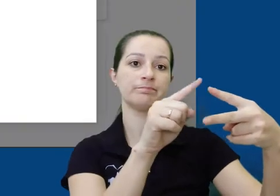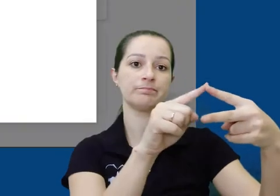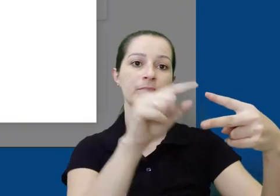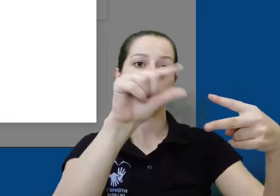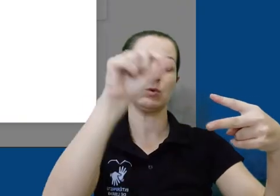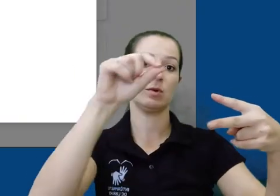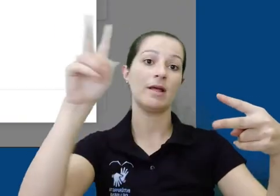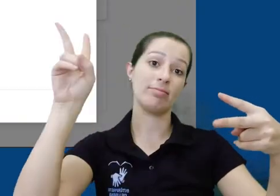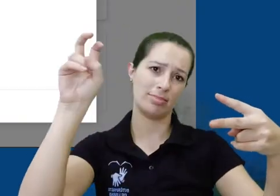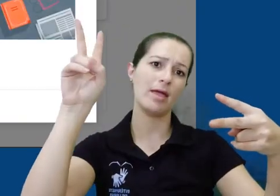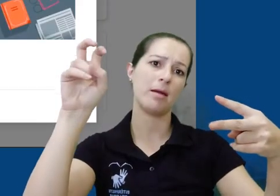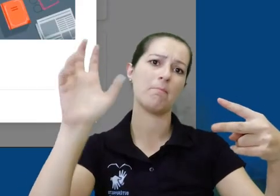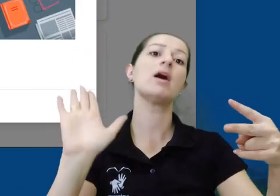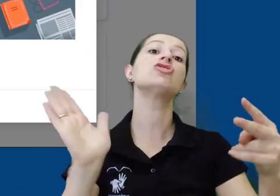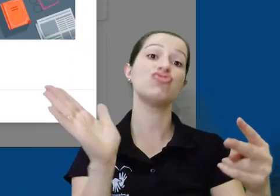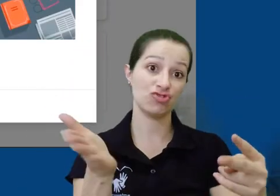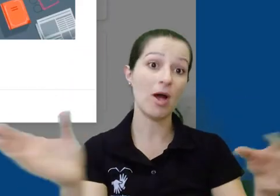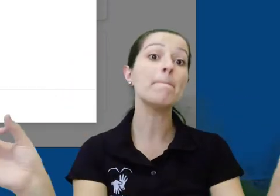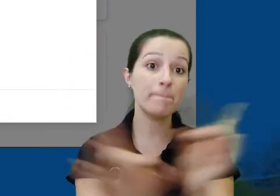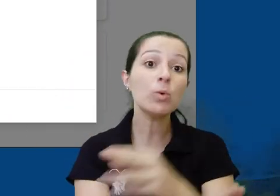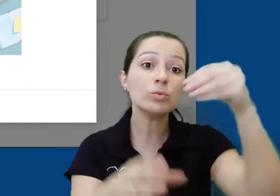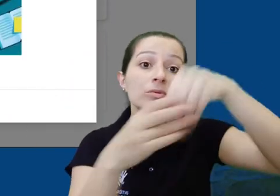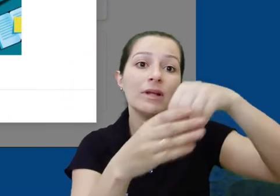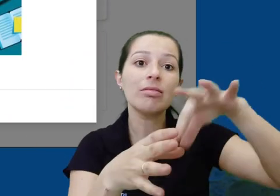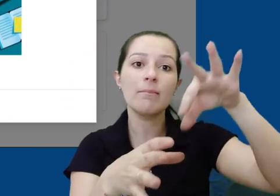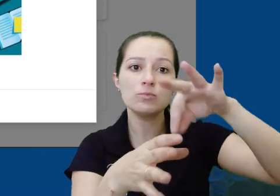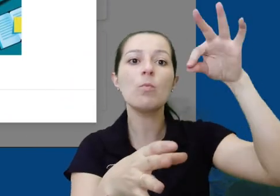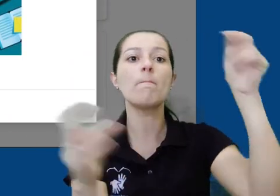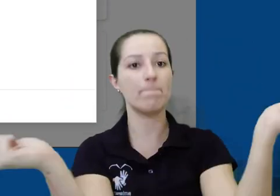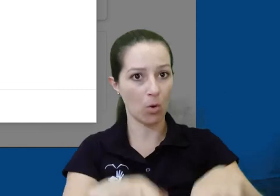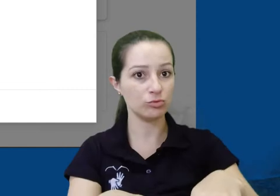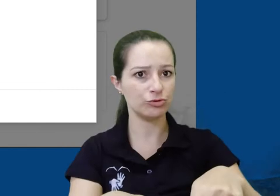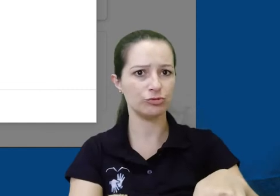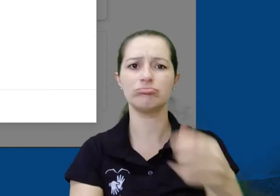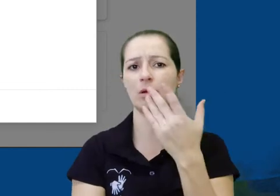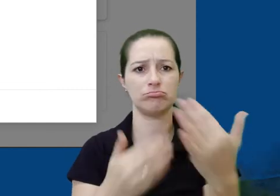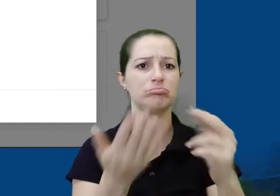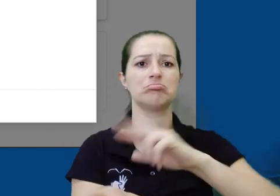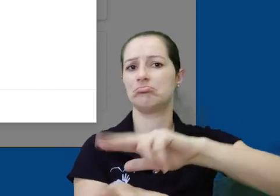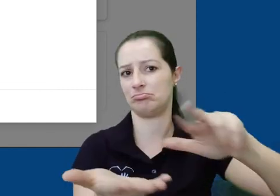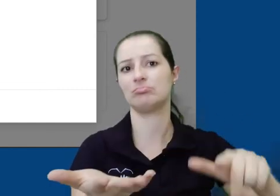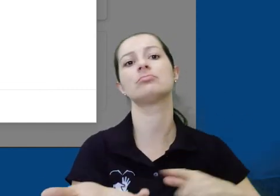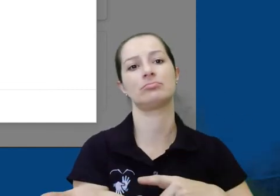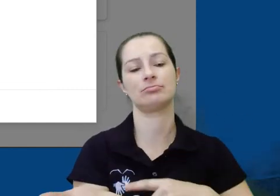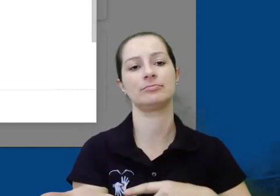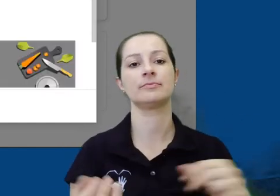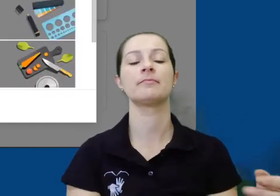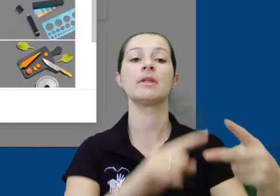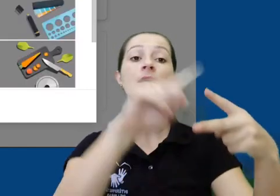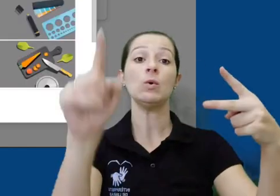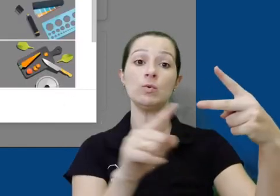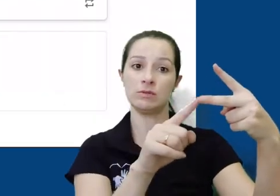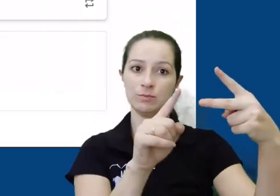tema é possível escolher um tema pré-existente entre vários que o próprio Classroom nos fornece, com imagens relacionadas aos mais diversos